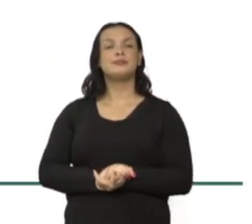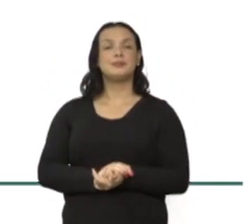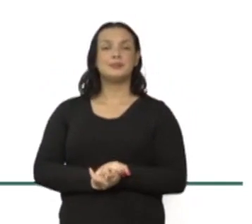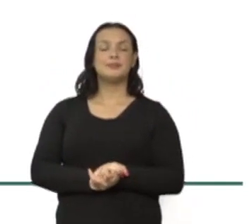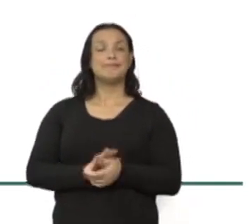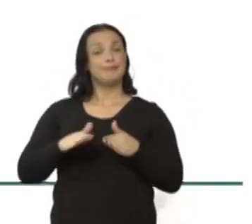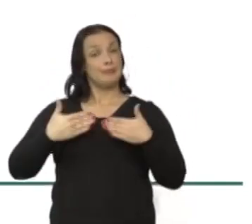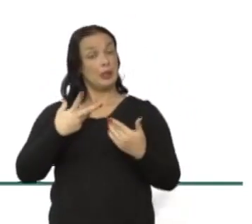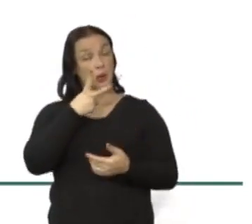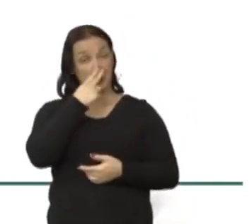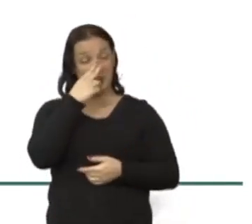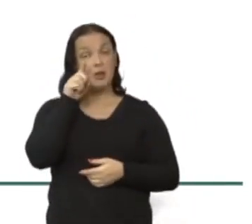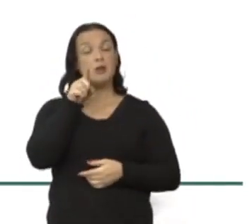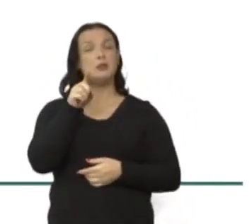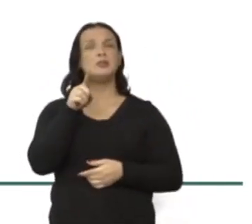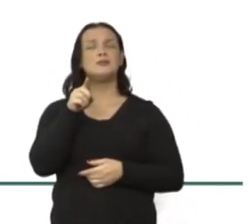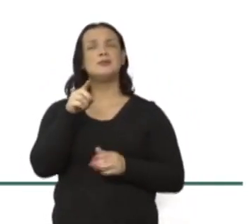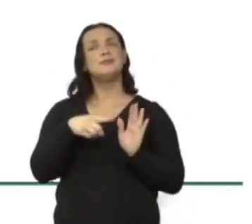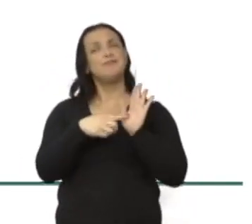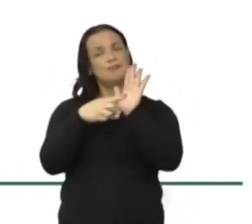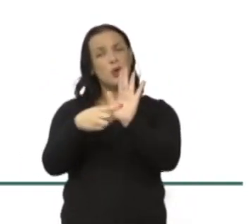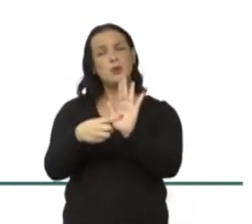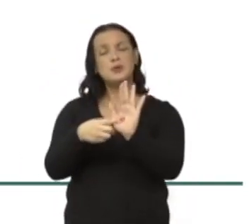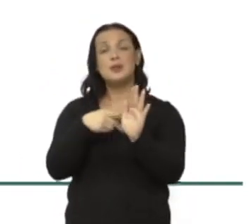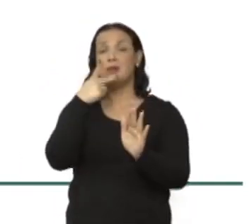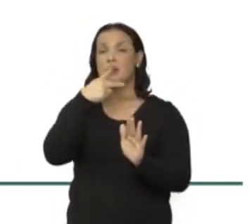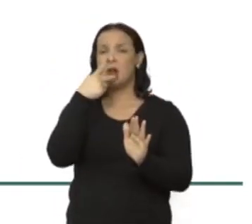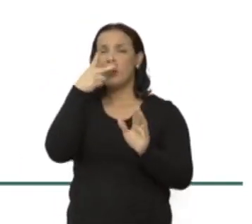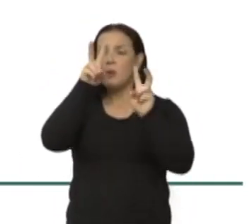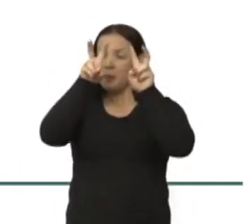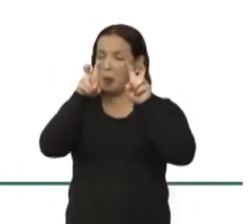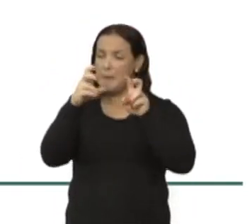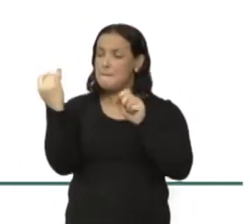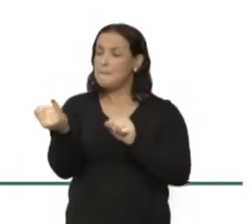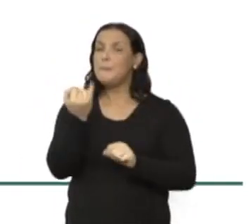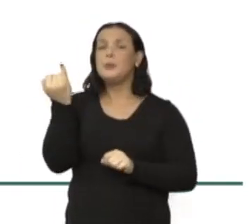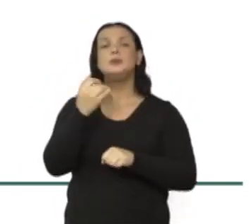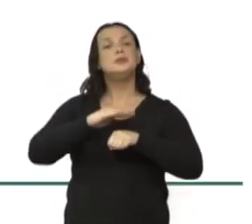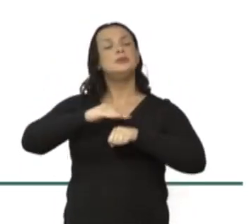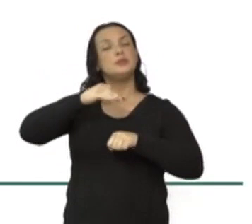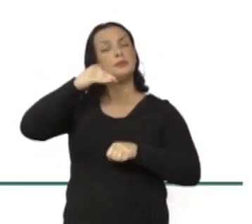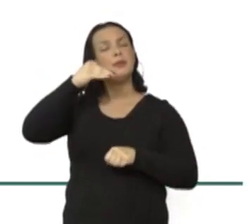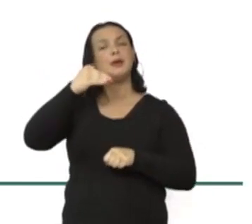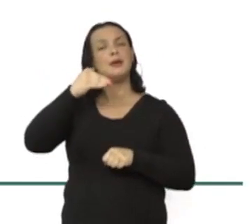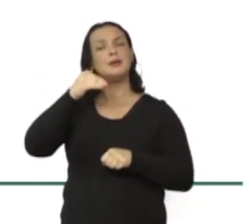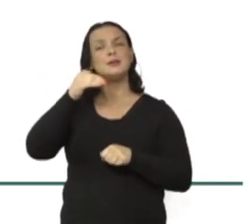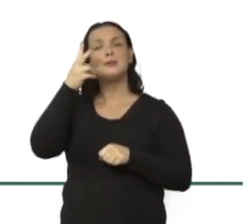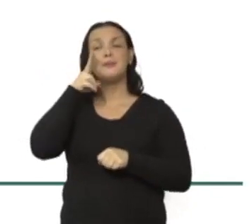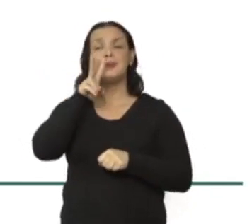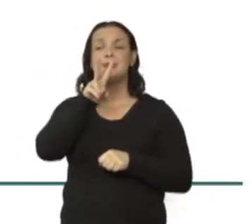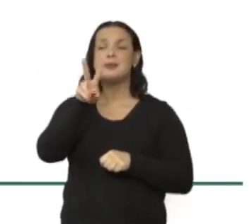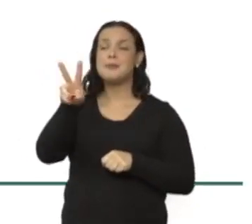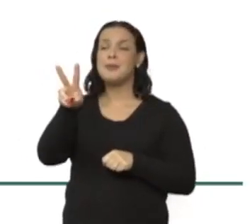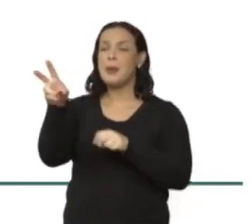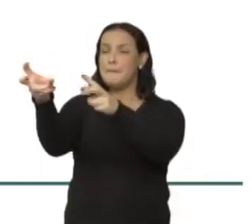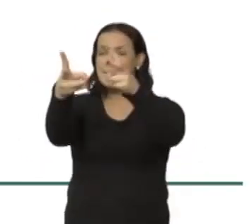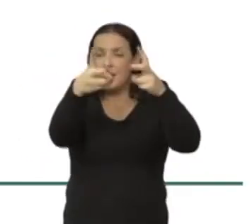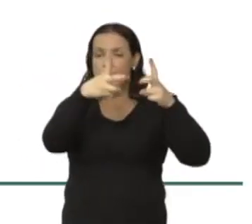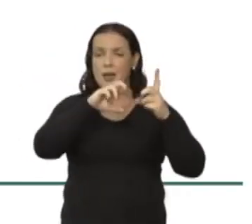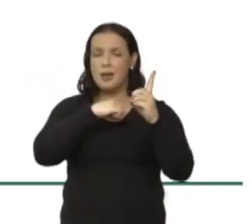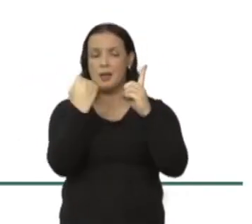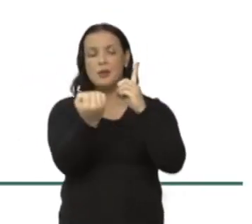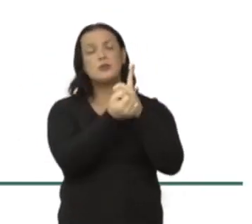Eu acho que você traz um ponto que é muito importante, que é a questão da gente olhar para a nossa sociedade. Quando a gente